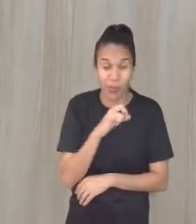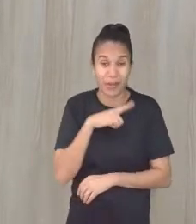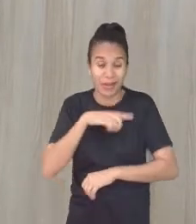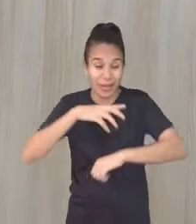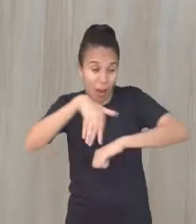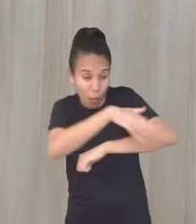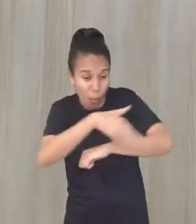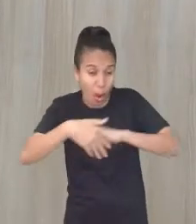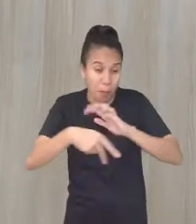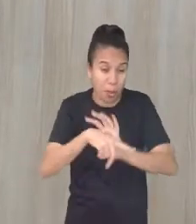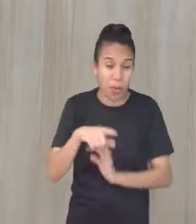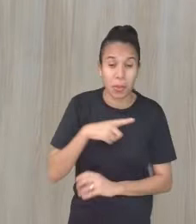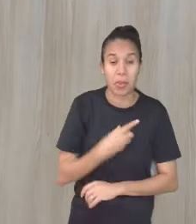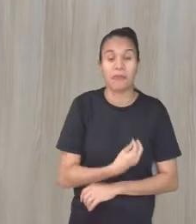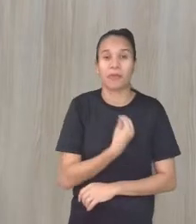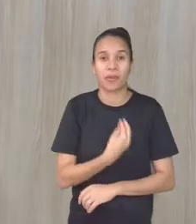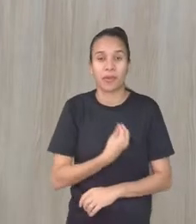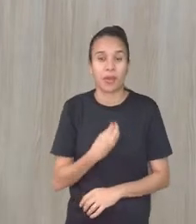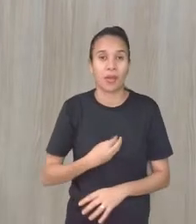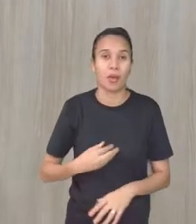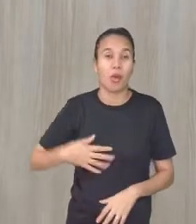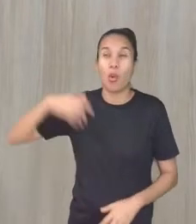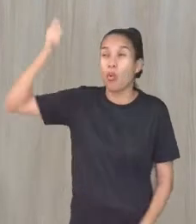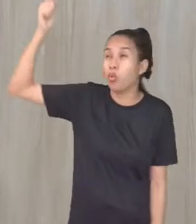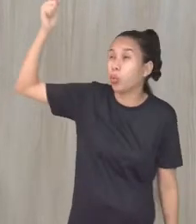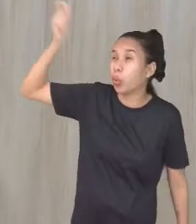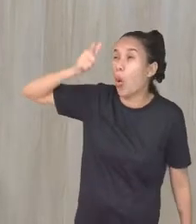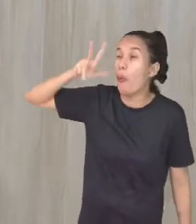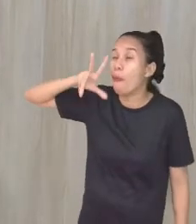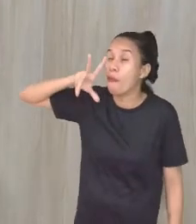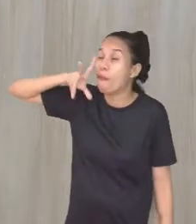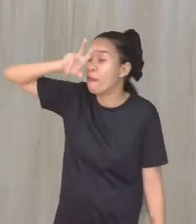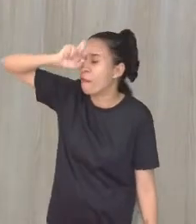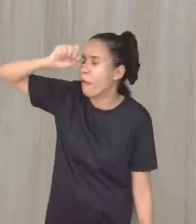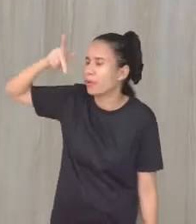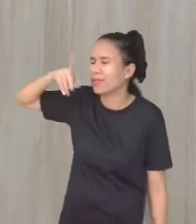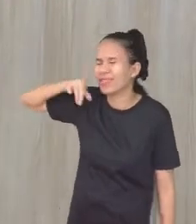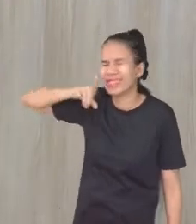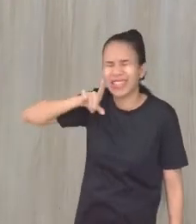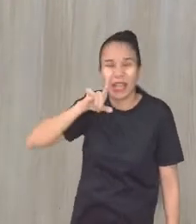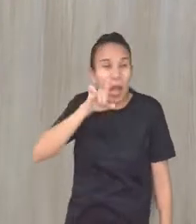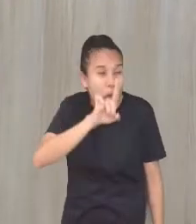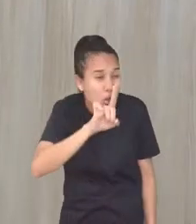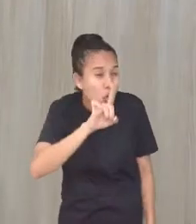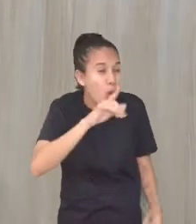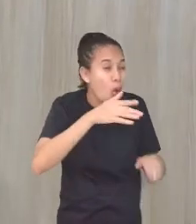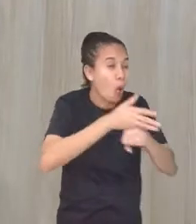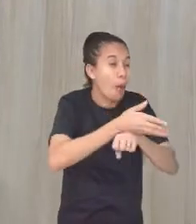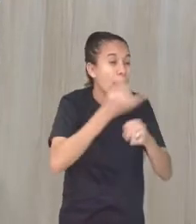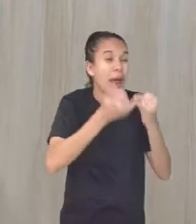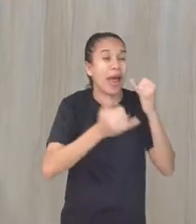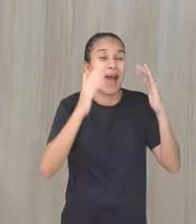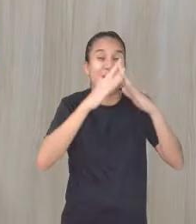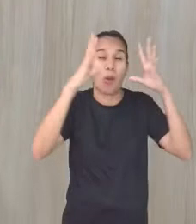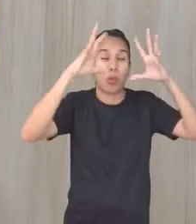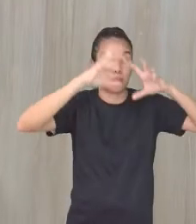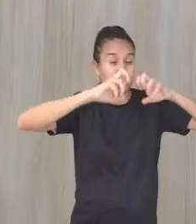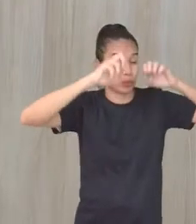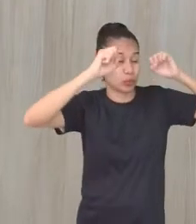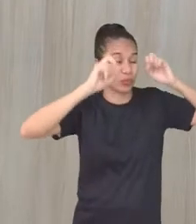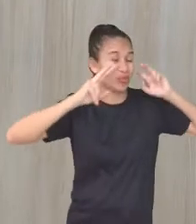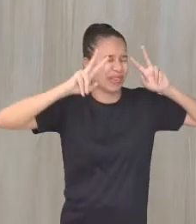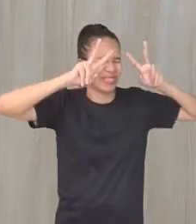rua, da calçada, um sol intenso. E quando entrou, aí não estava conseguindo ver nada. Parecia que a casa estava toda escura.